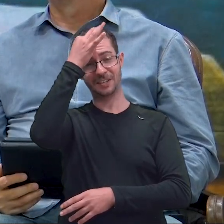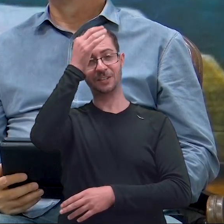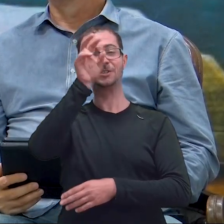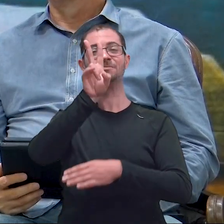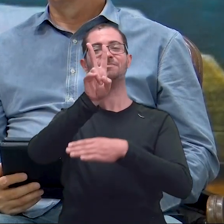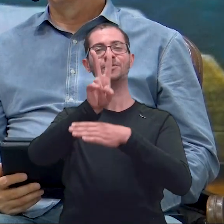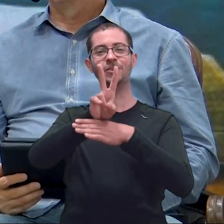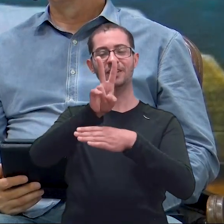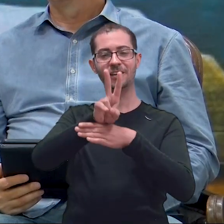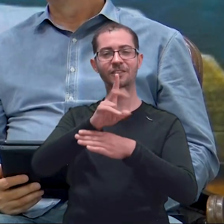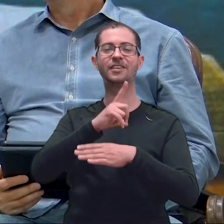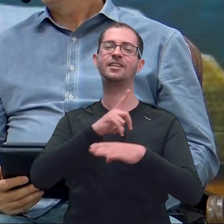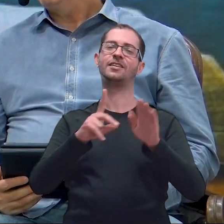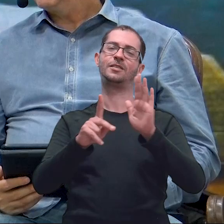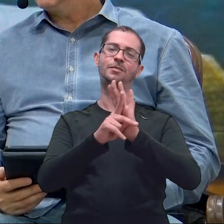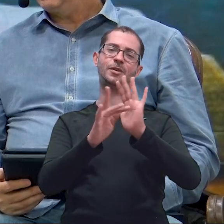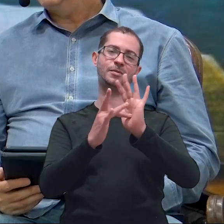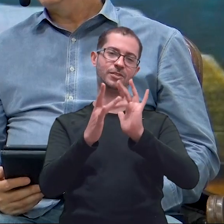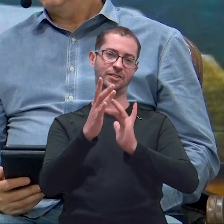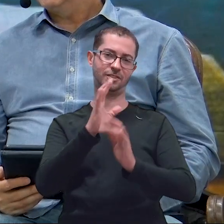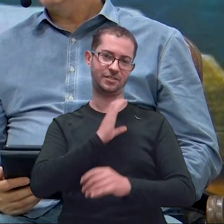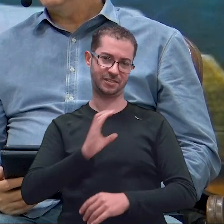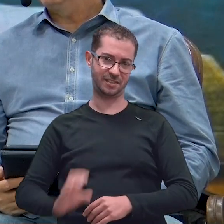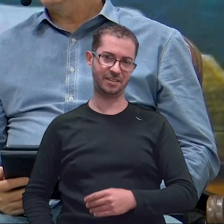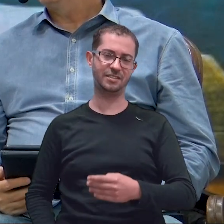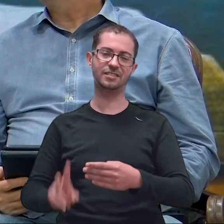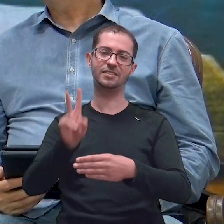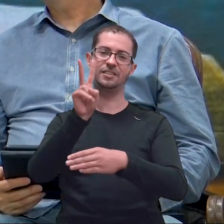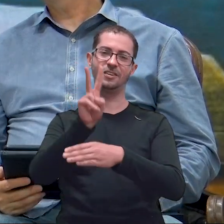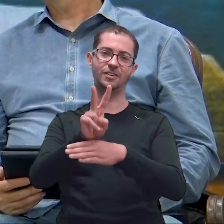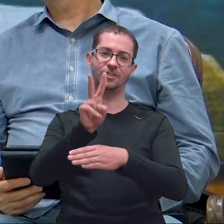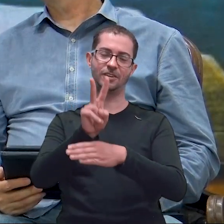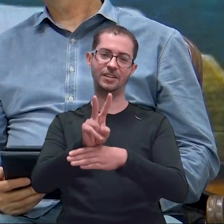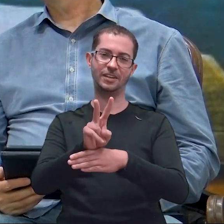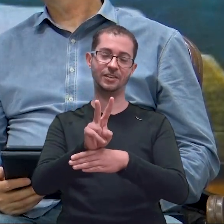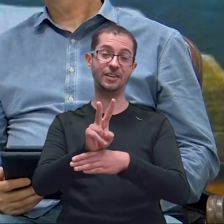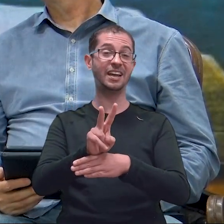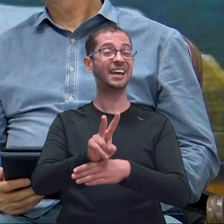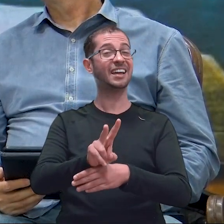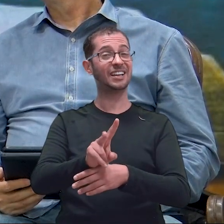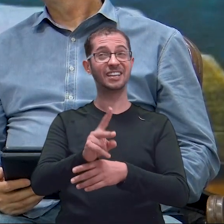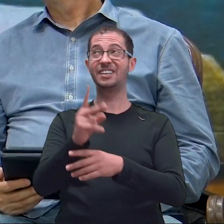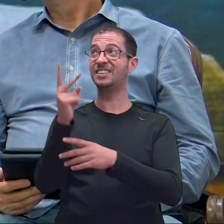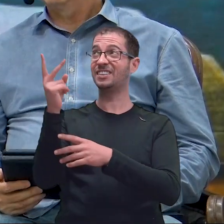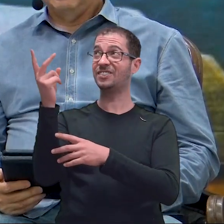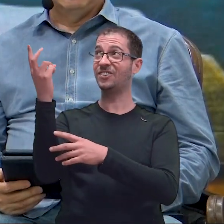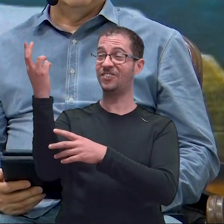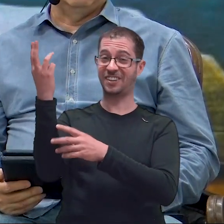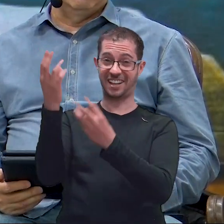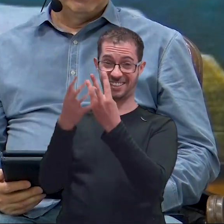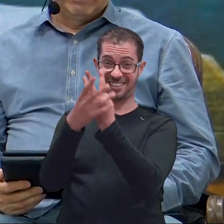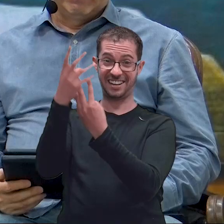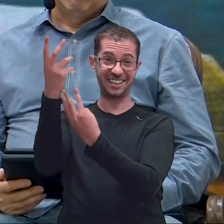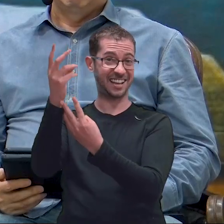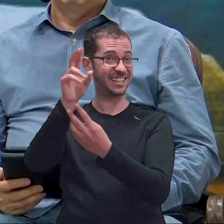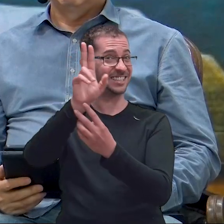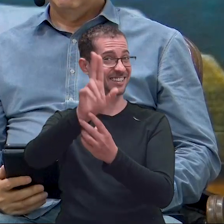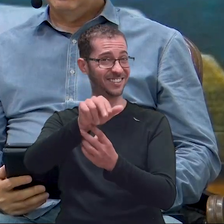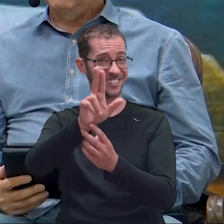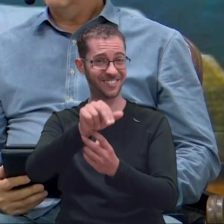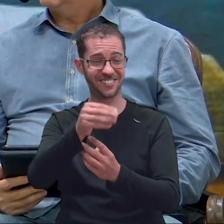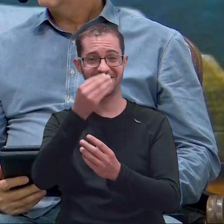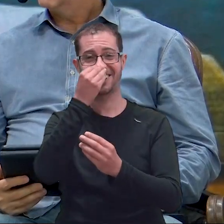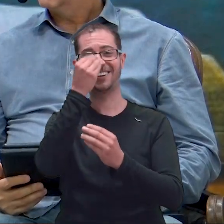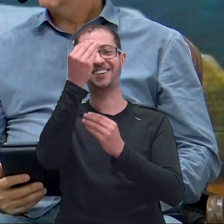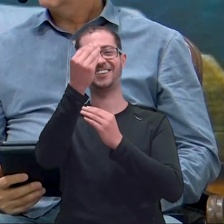e nós temos o próprio Cristo. E apesar de nós mesmos, ele não desiste. Justamente. Glórias a Deus, né? Porque ele não desiste,